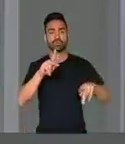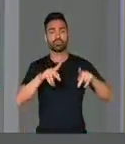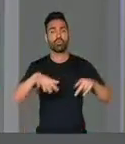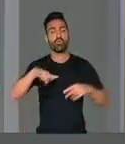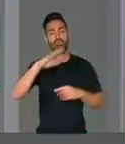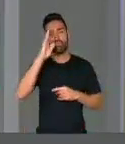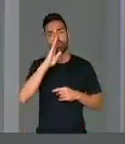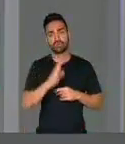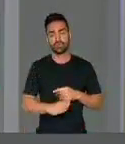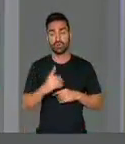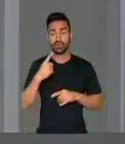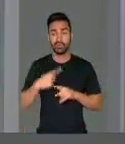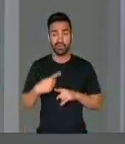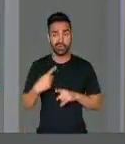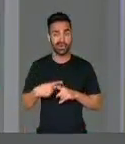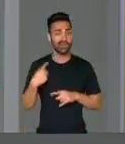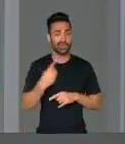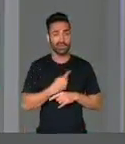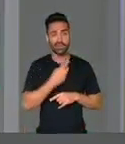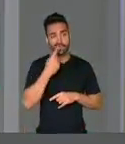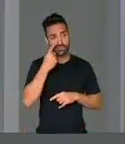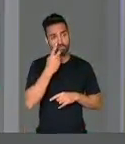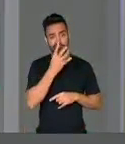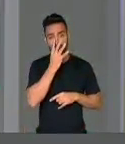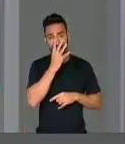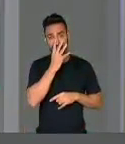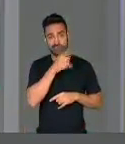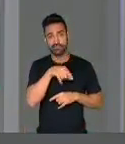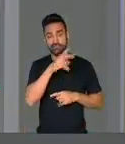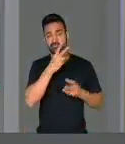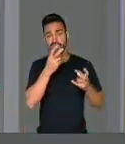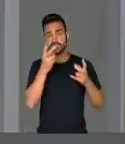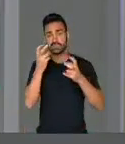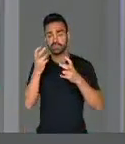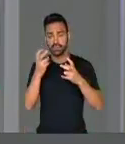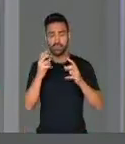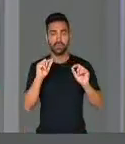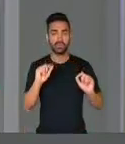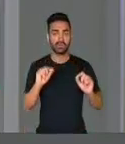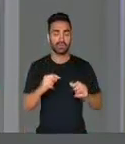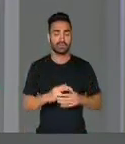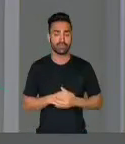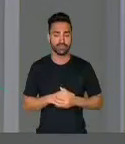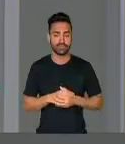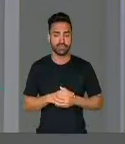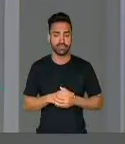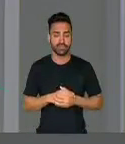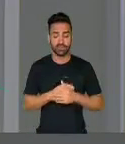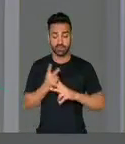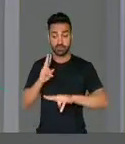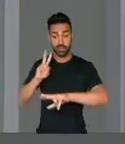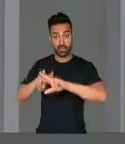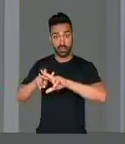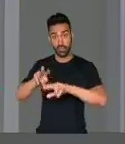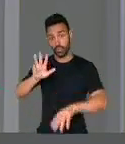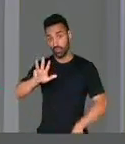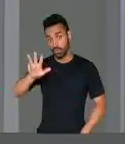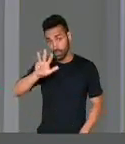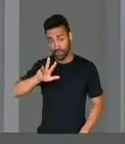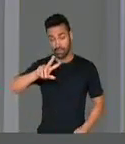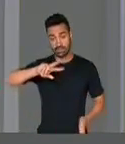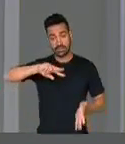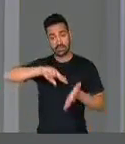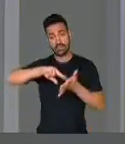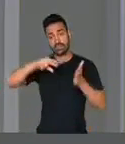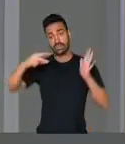porque o que nós estamos assistindo é que prender o Lula significa